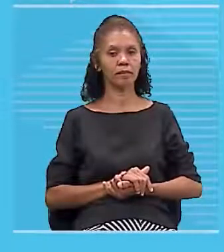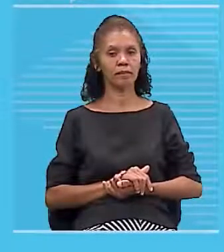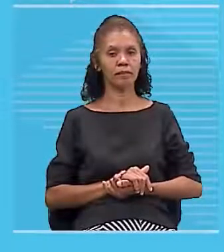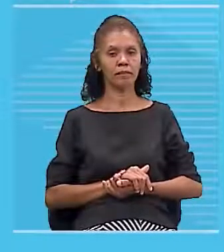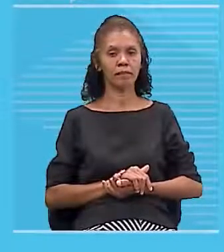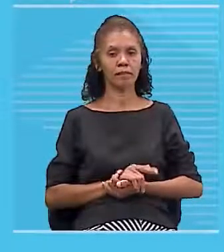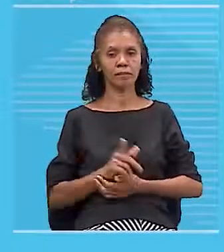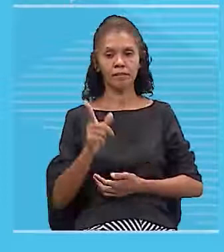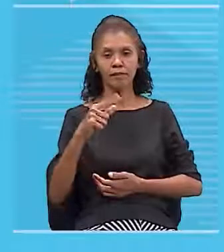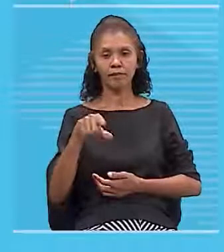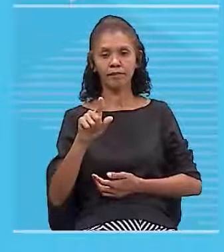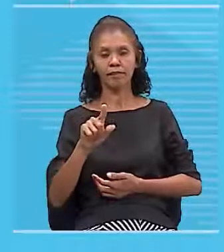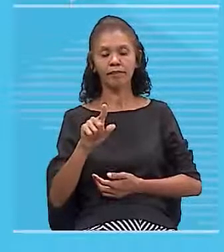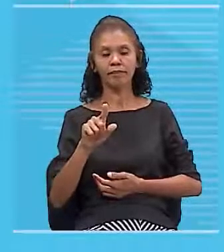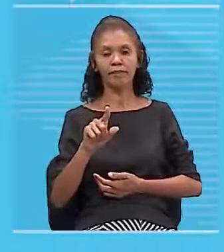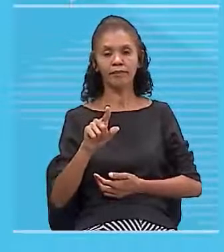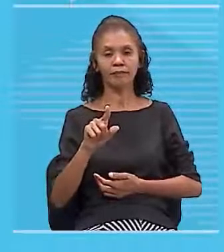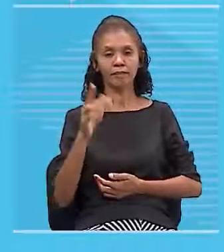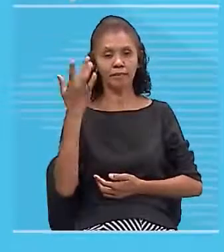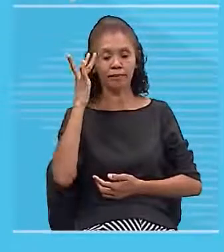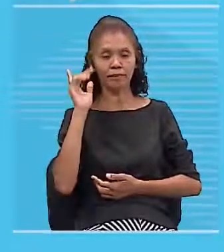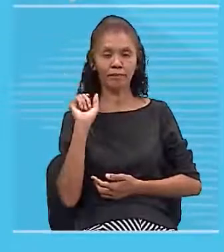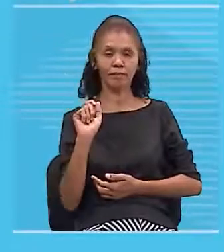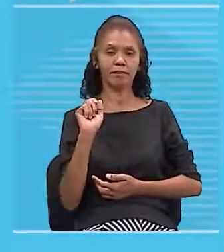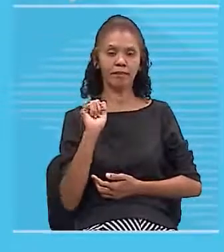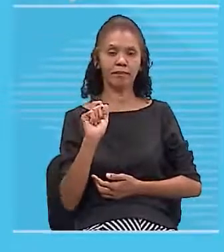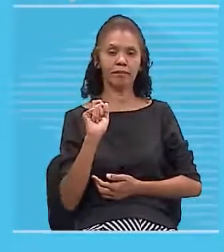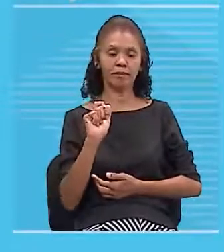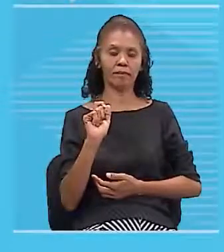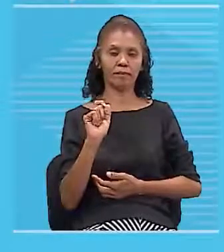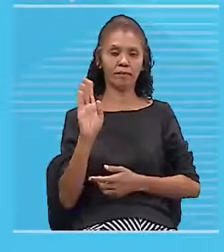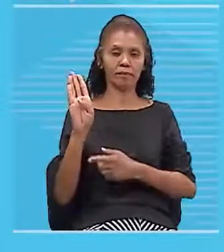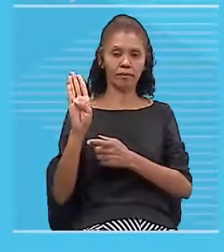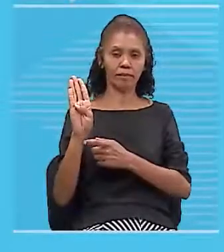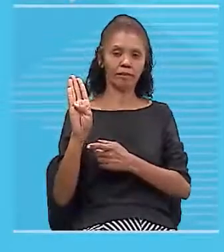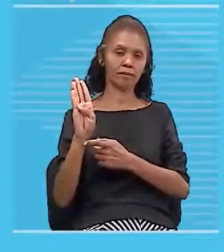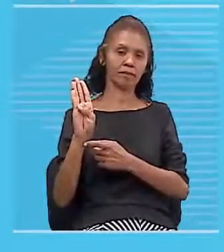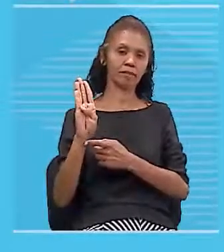O que é vocês acham? Faz a regrinha da mão direita.